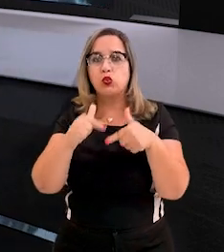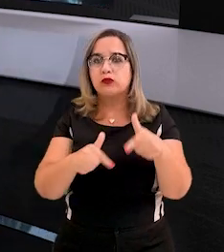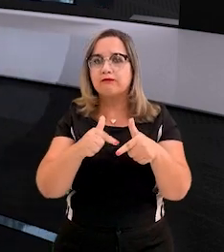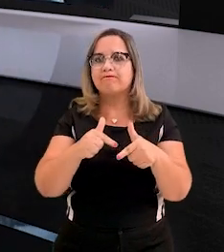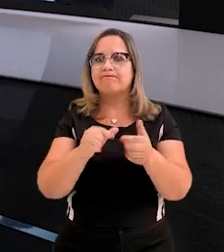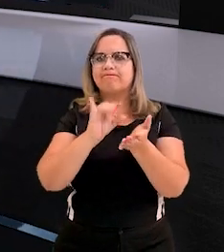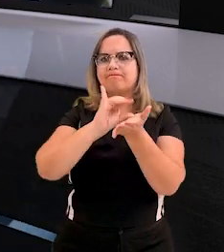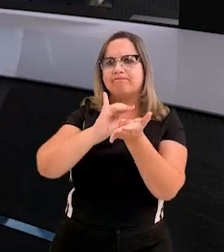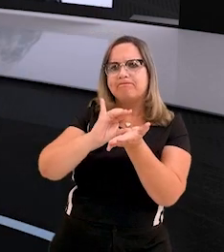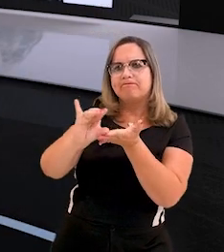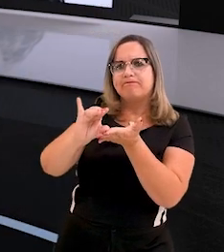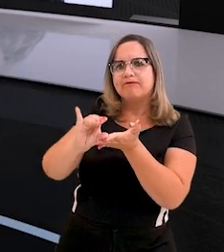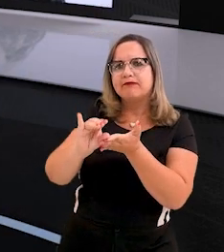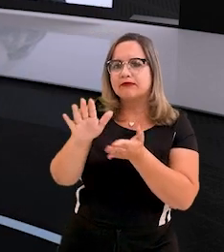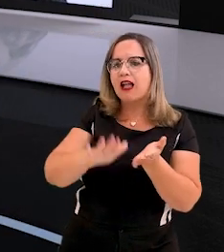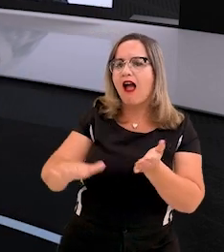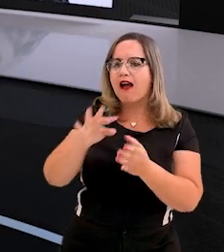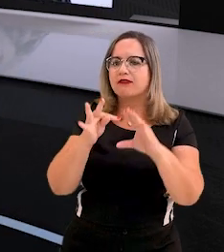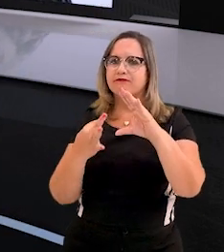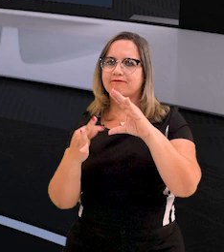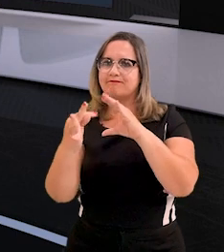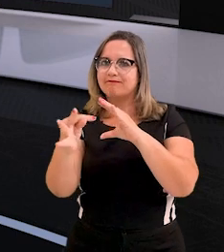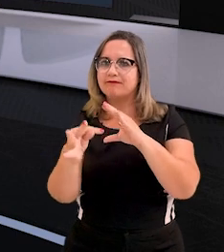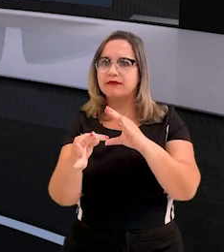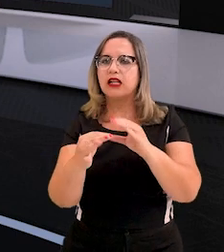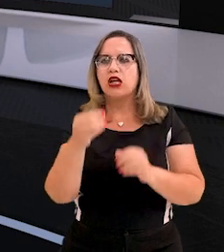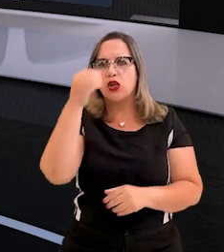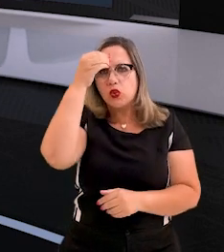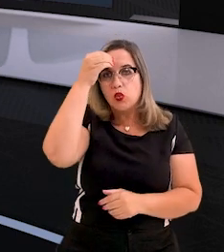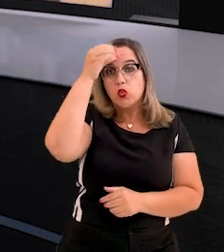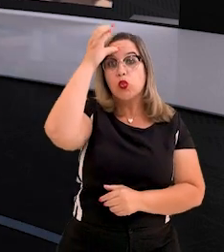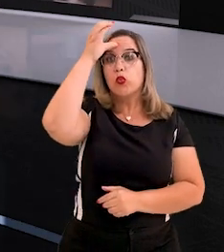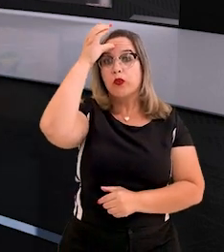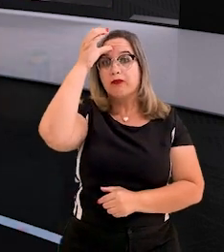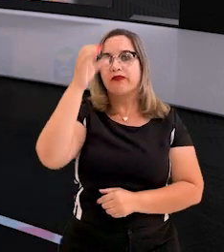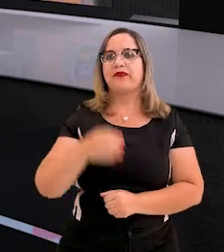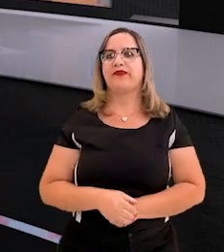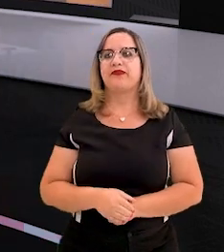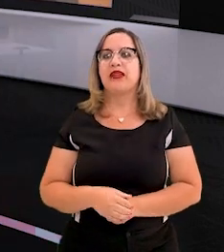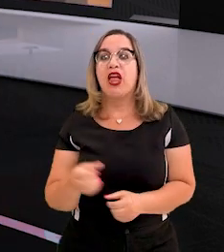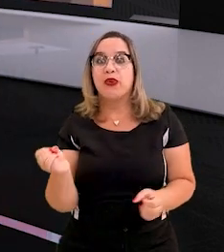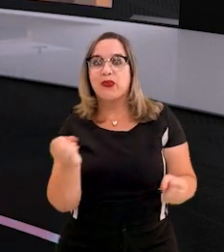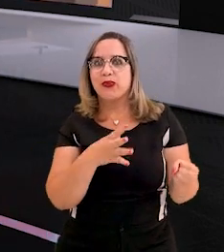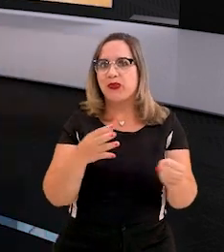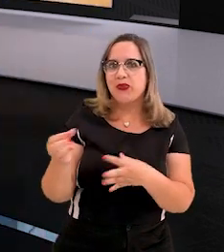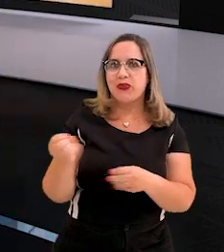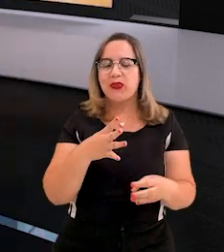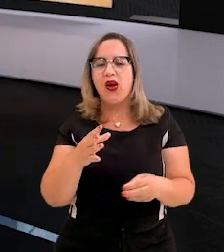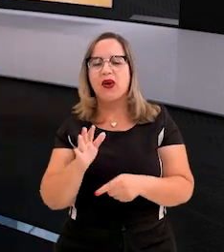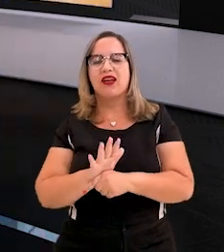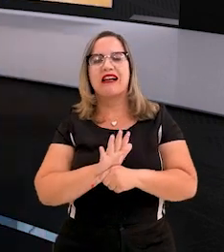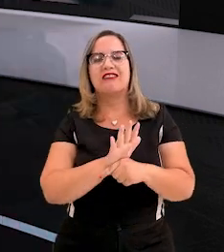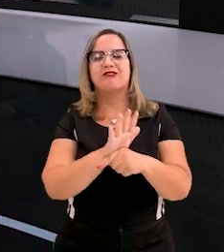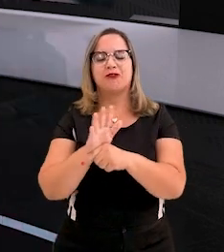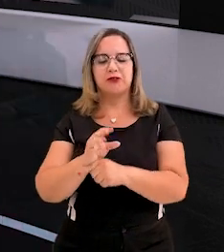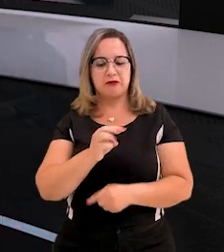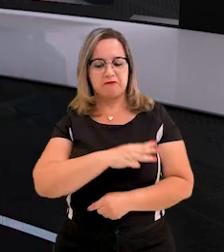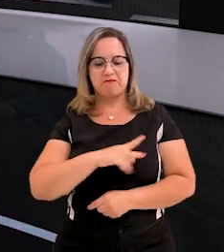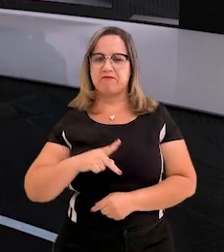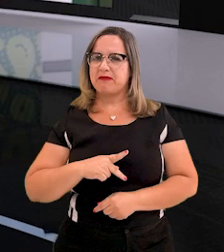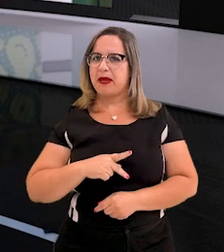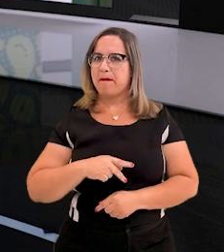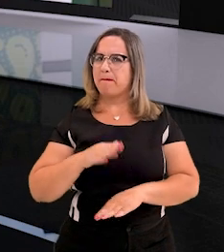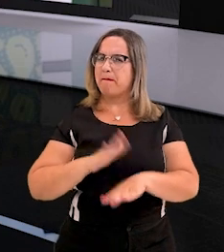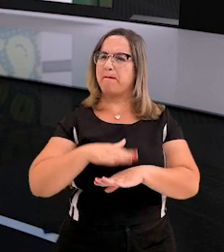ações com investimentos em tecnologia e conhecimento, inovações que buscam um